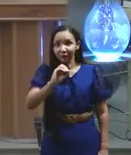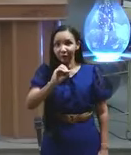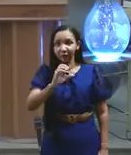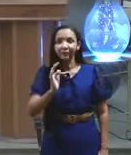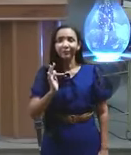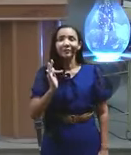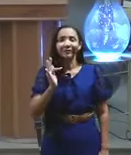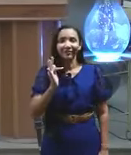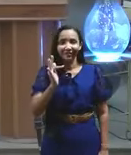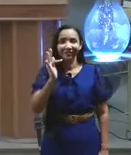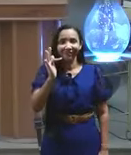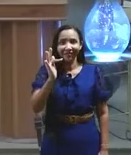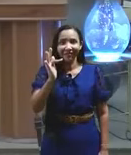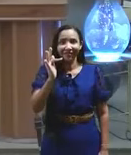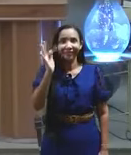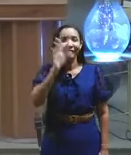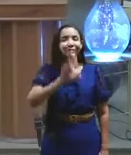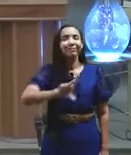paz.